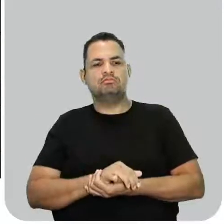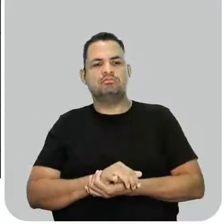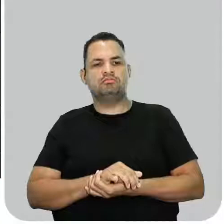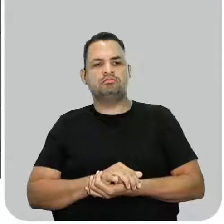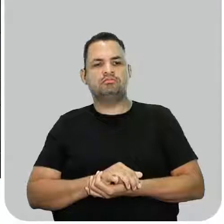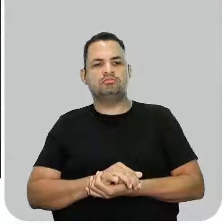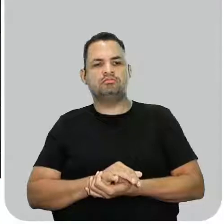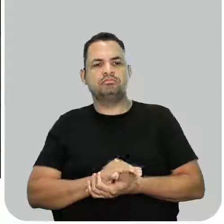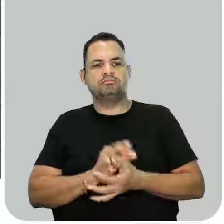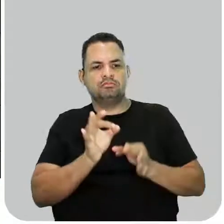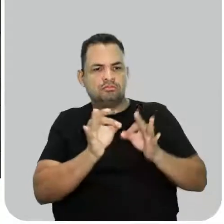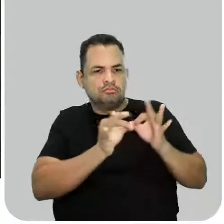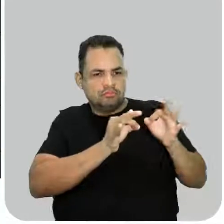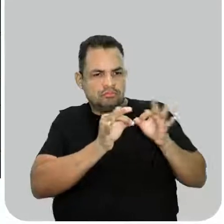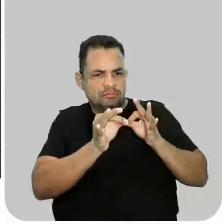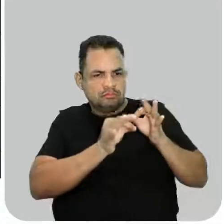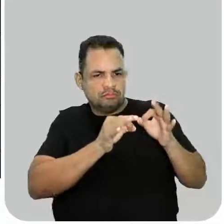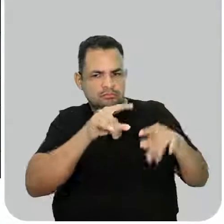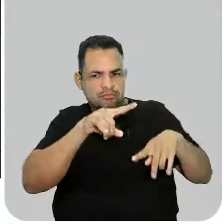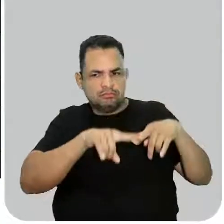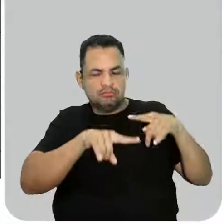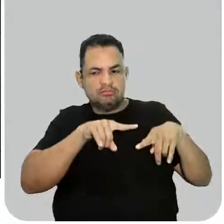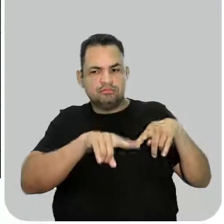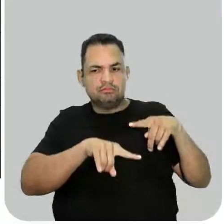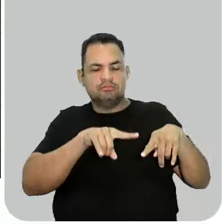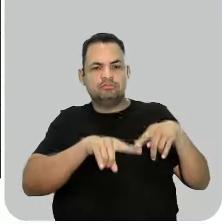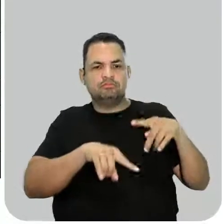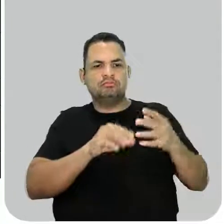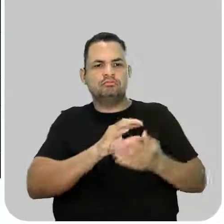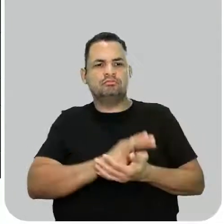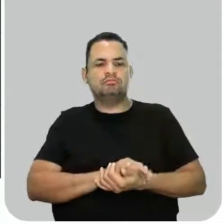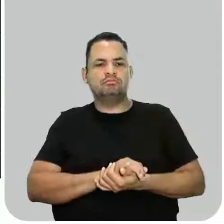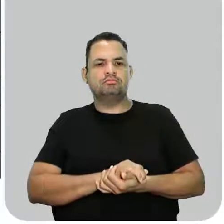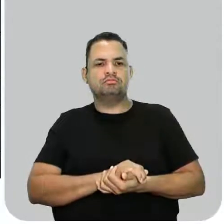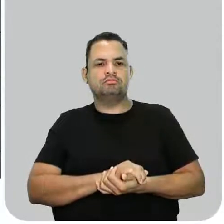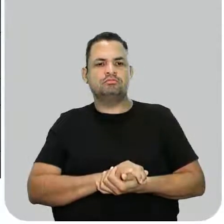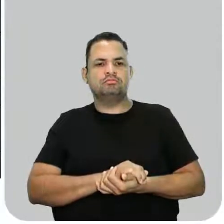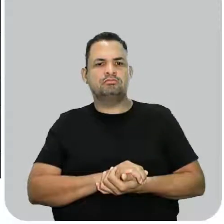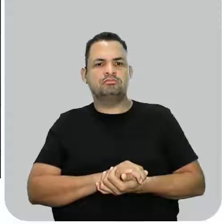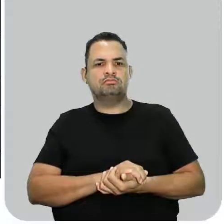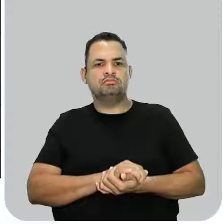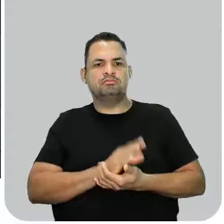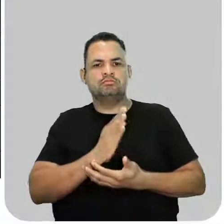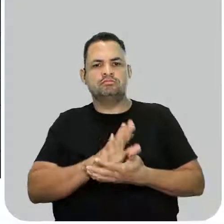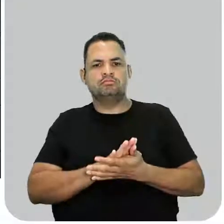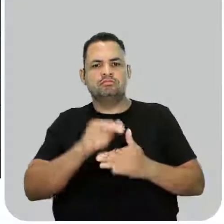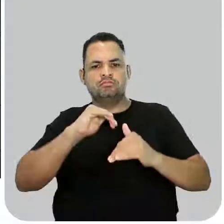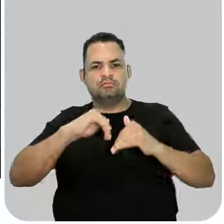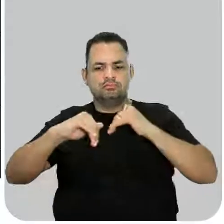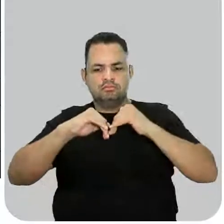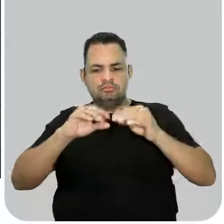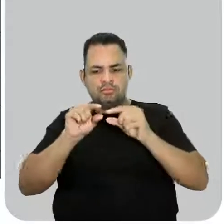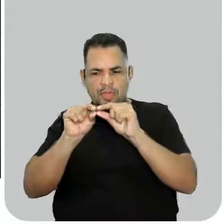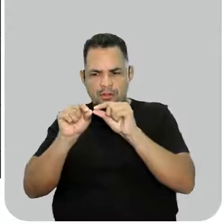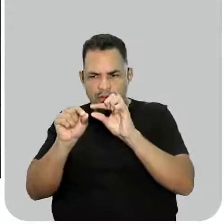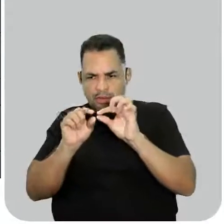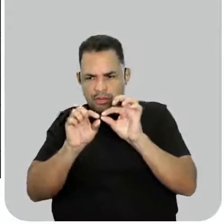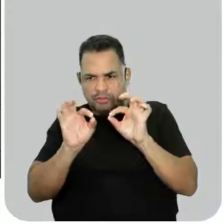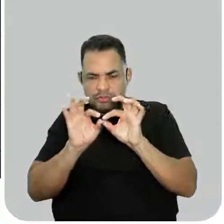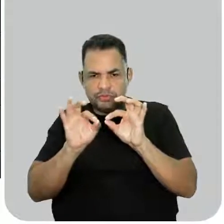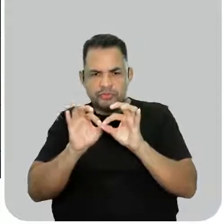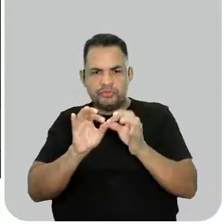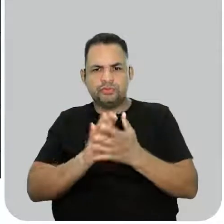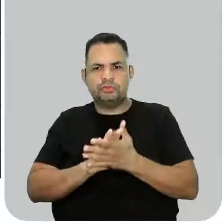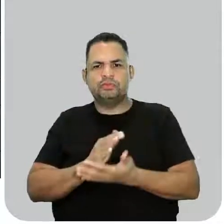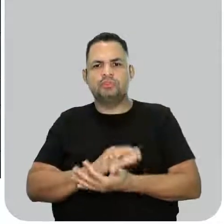A etapa de preparação da matéria-prima. E aí a gente tem separação dos grãos, onde a gente vai ter